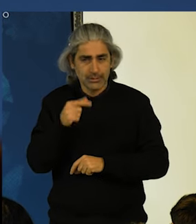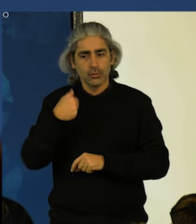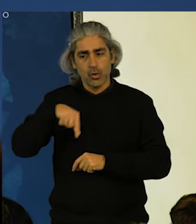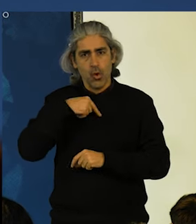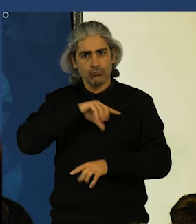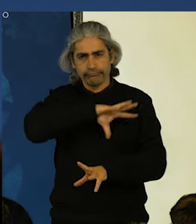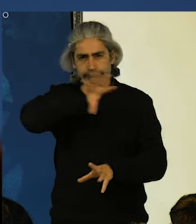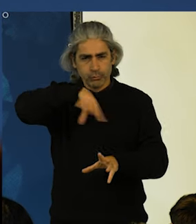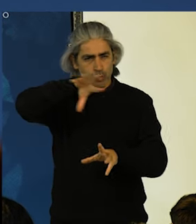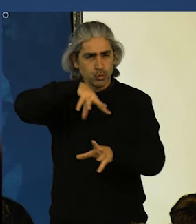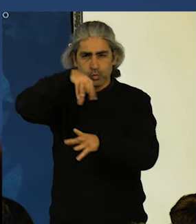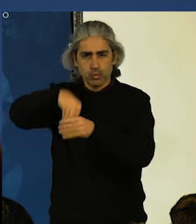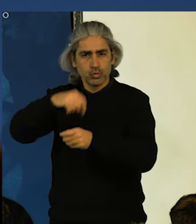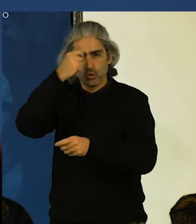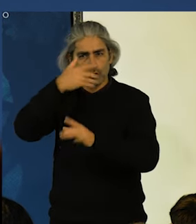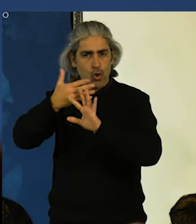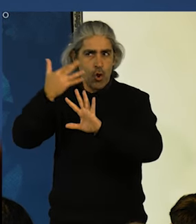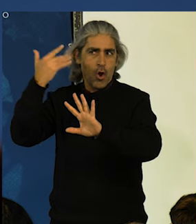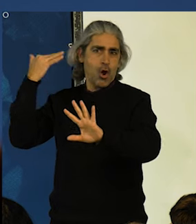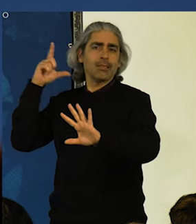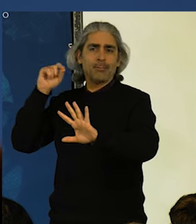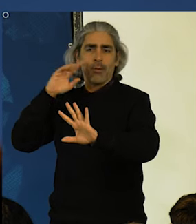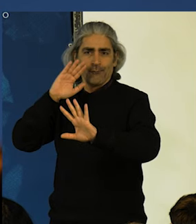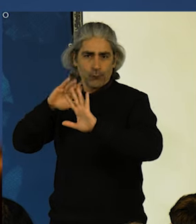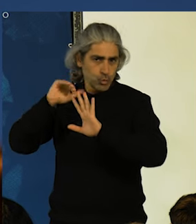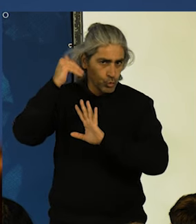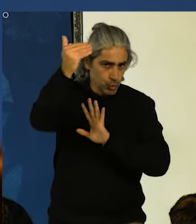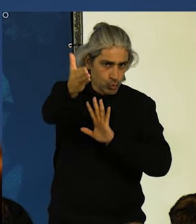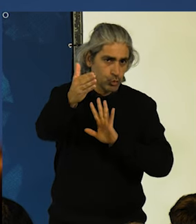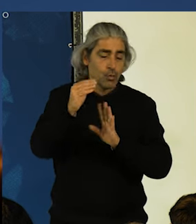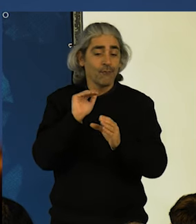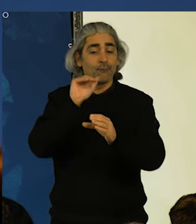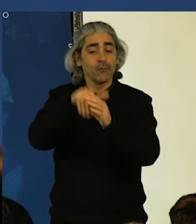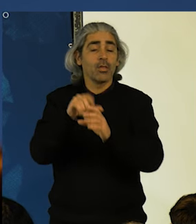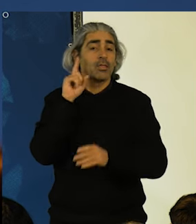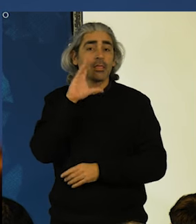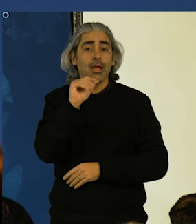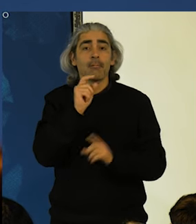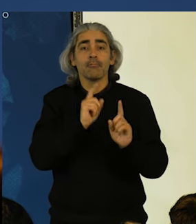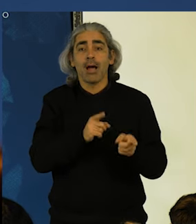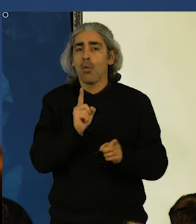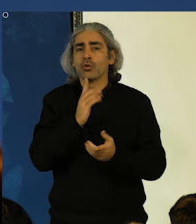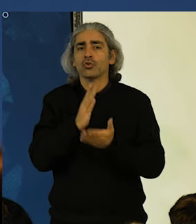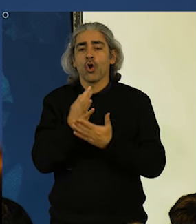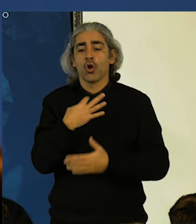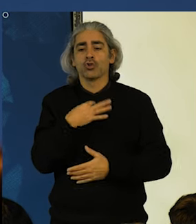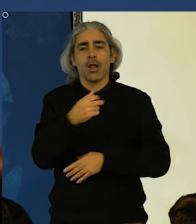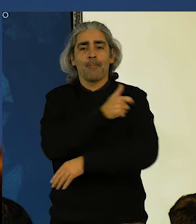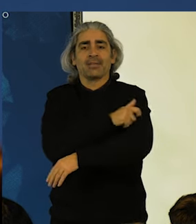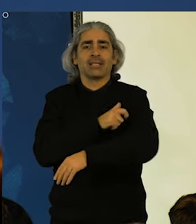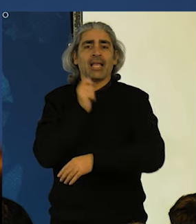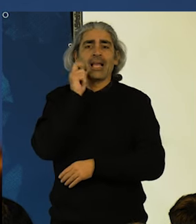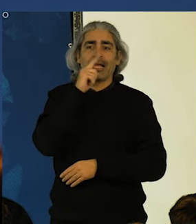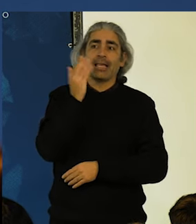história. Nós somos este futuro. Votar no dia 10 de março não é só escolher quem nos representa. É